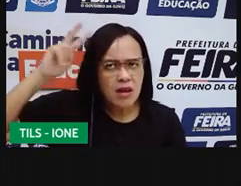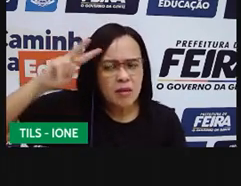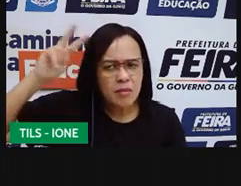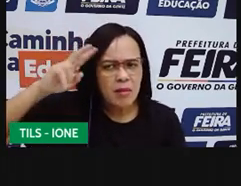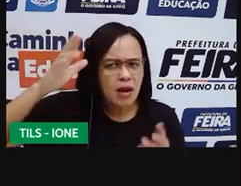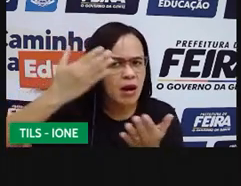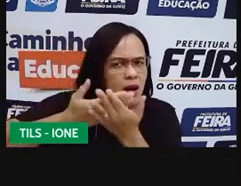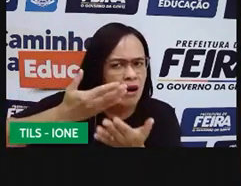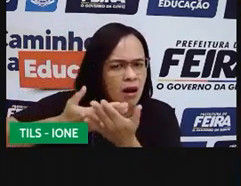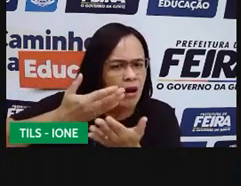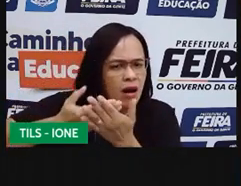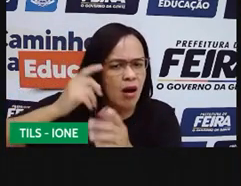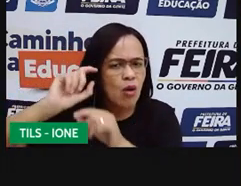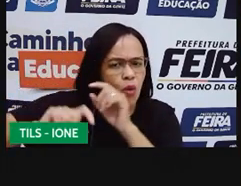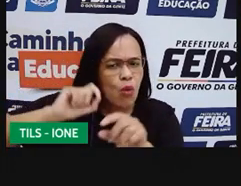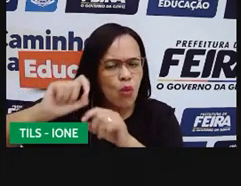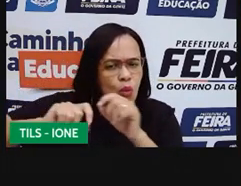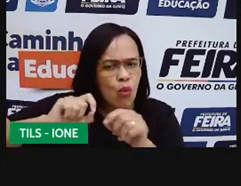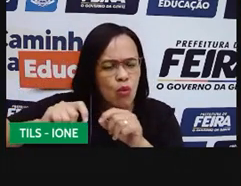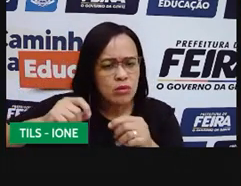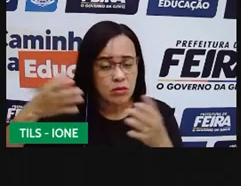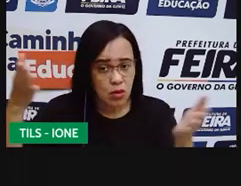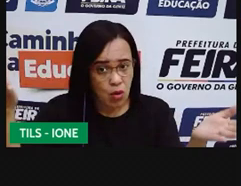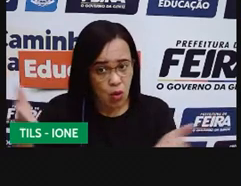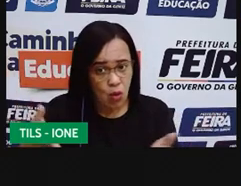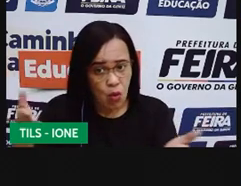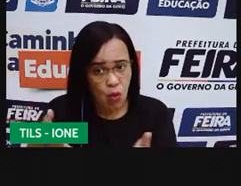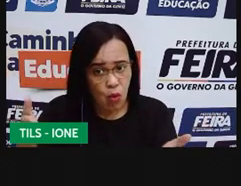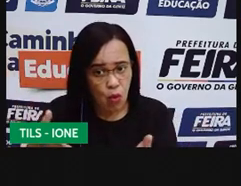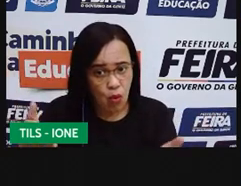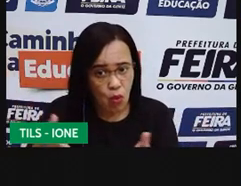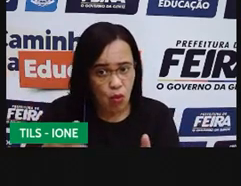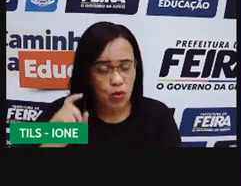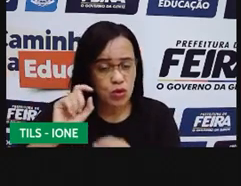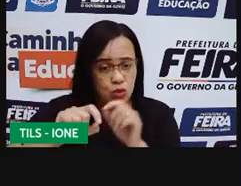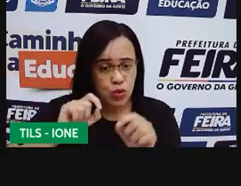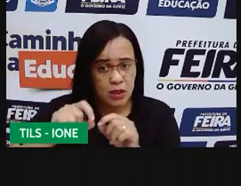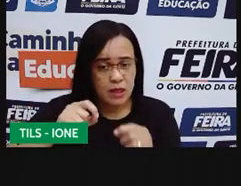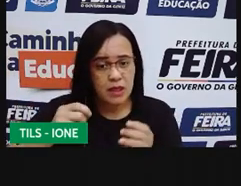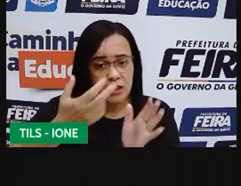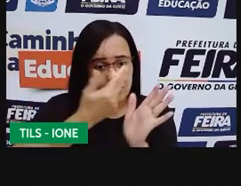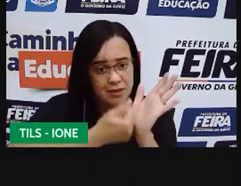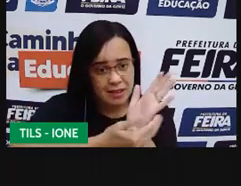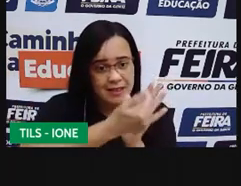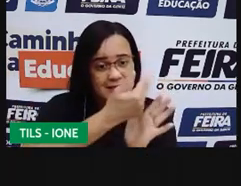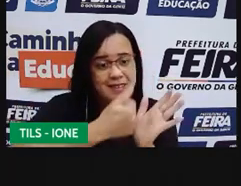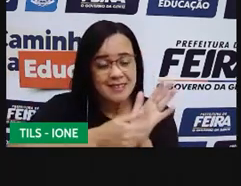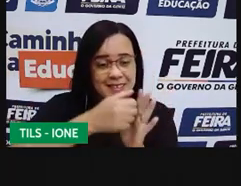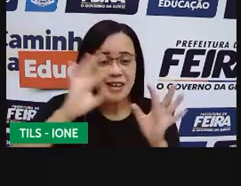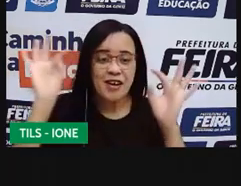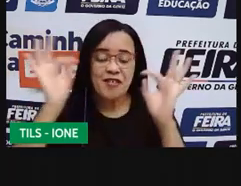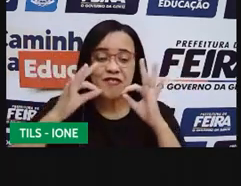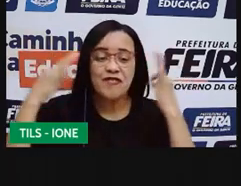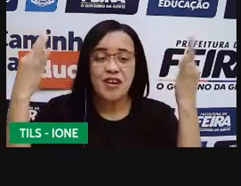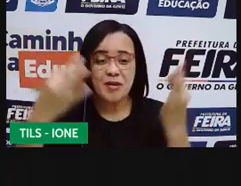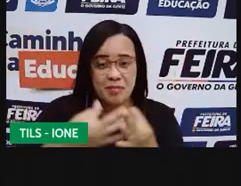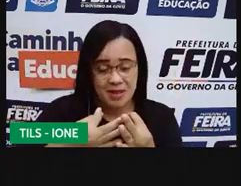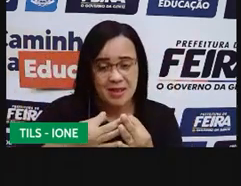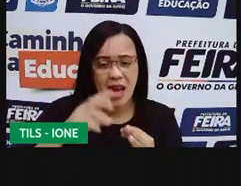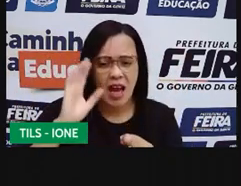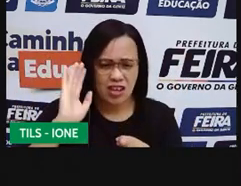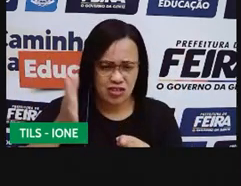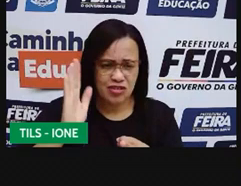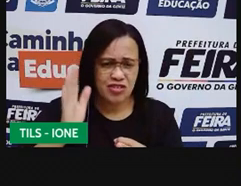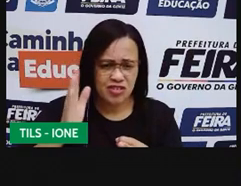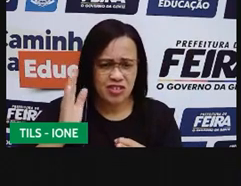antes fazer isso? Para hoje, tinham que trazer um desenho da sua família. Eu fiz um desenho que quero, porque na minha casa somos